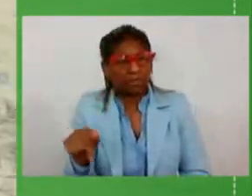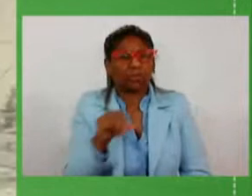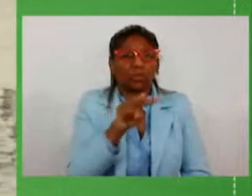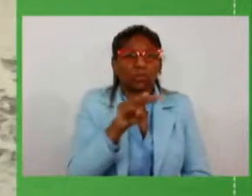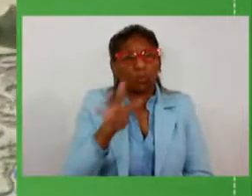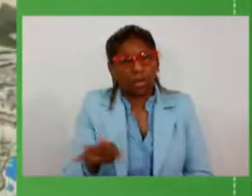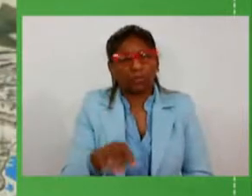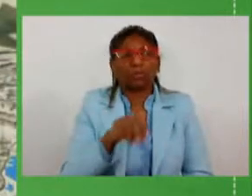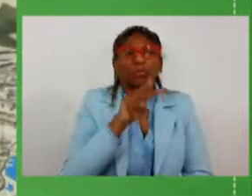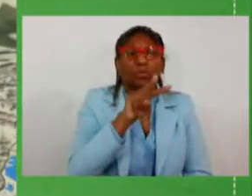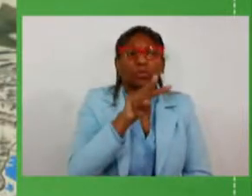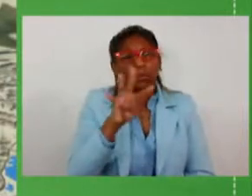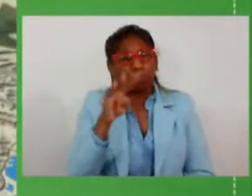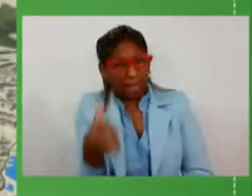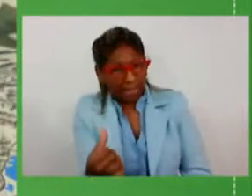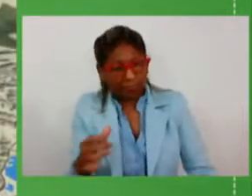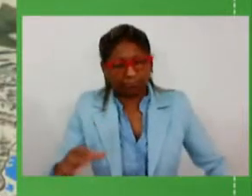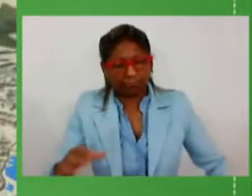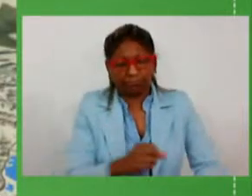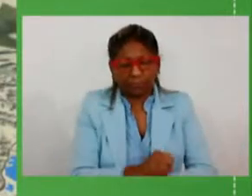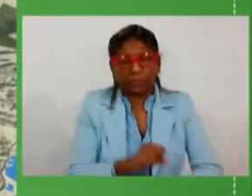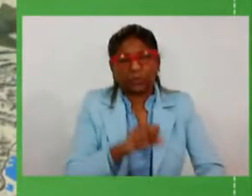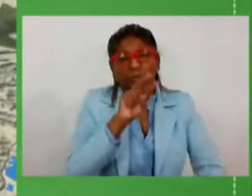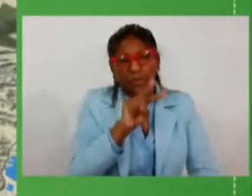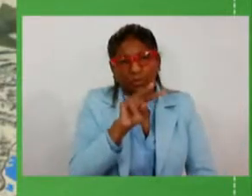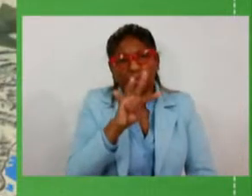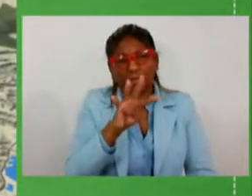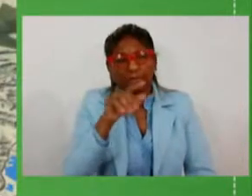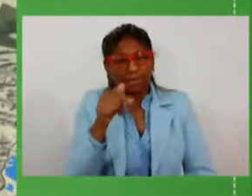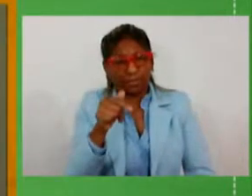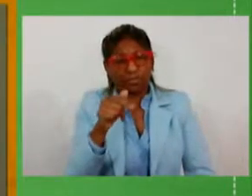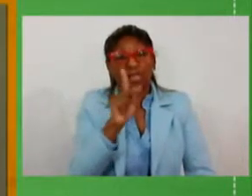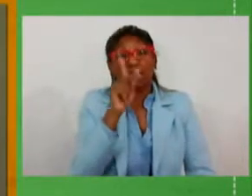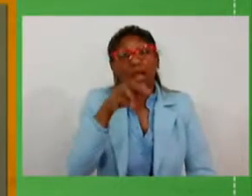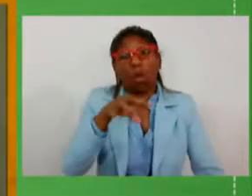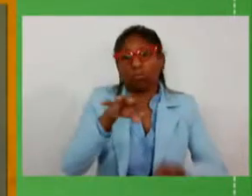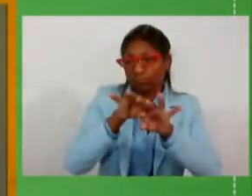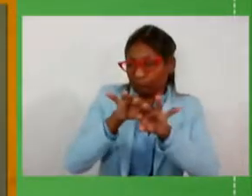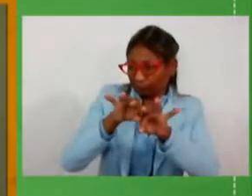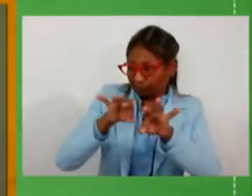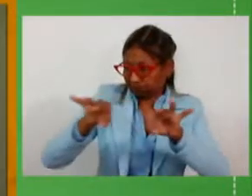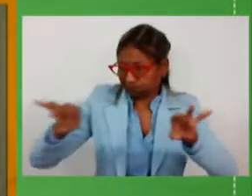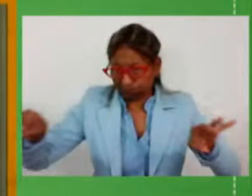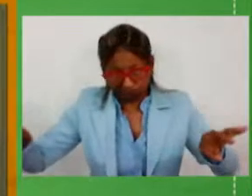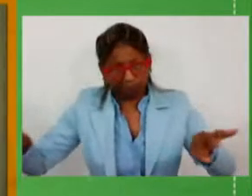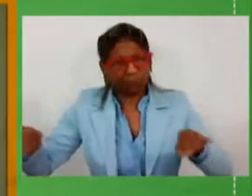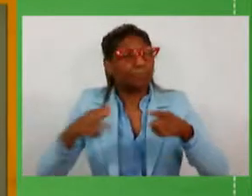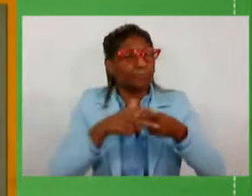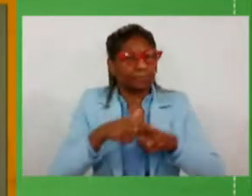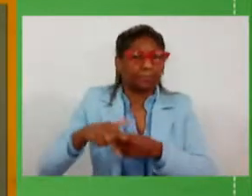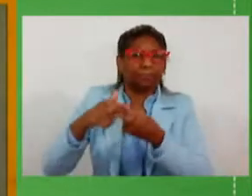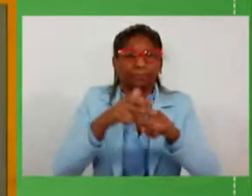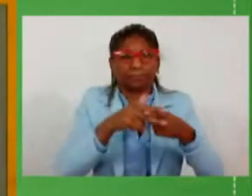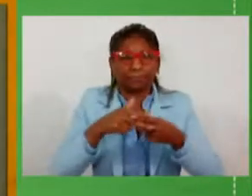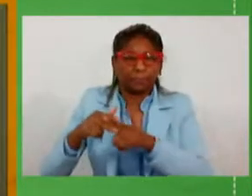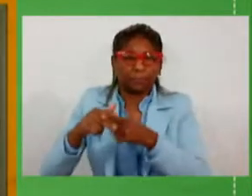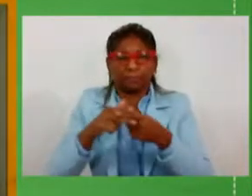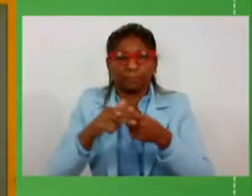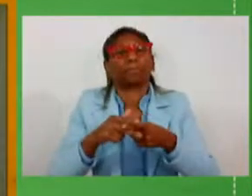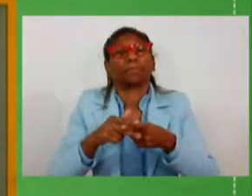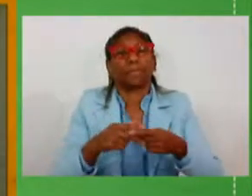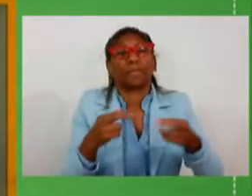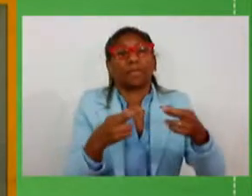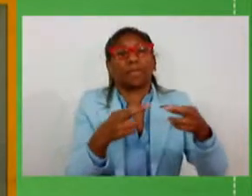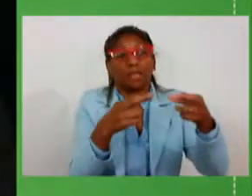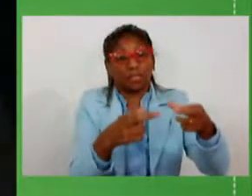4, 4, 6, serão um total de 257 quilômetros de vias que serão recuperadas nesta região.